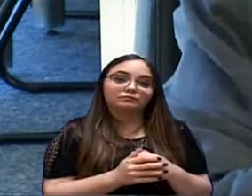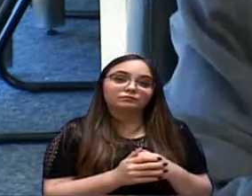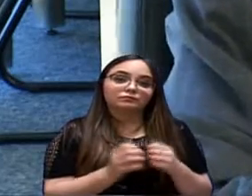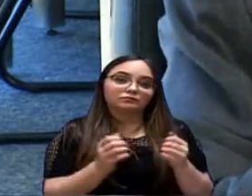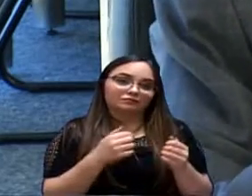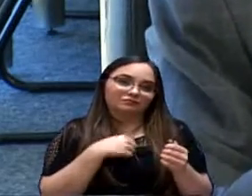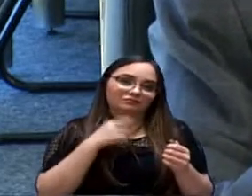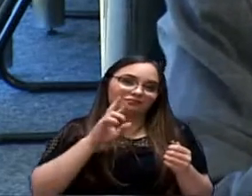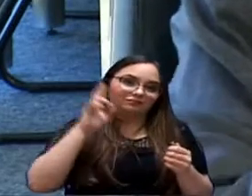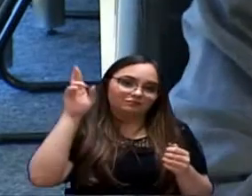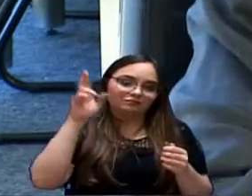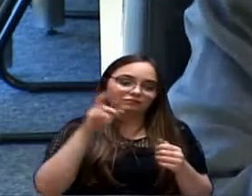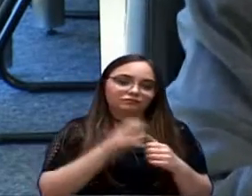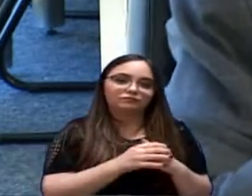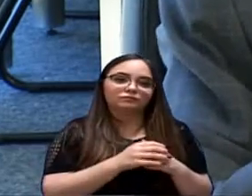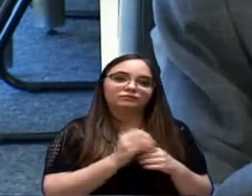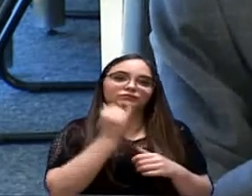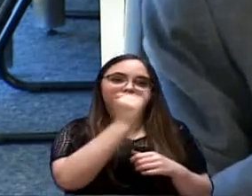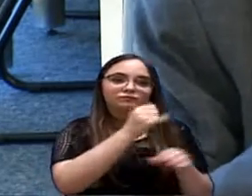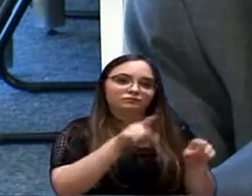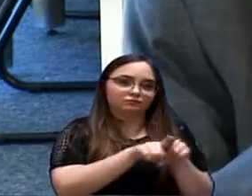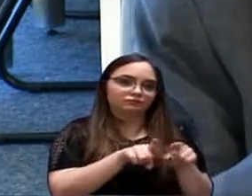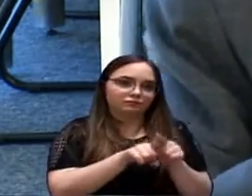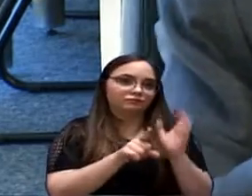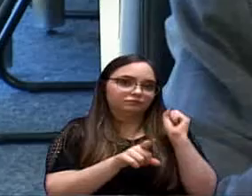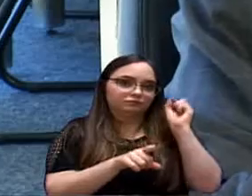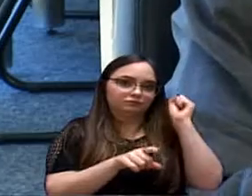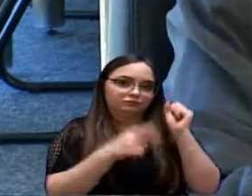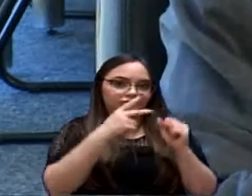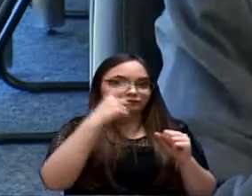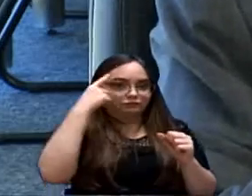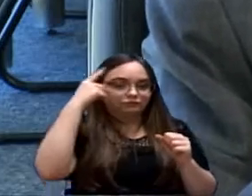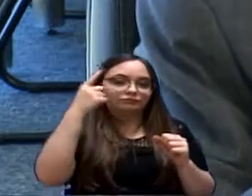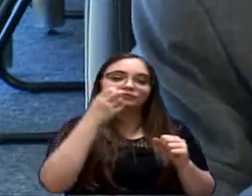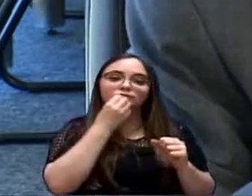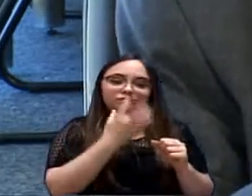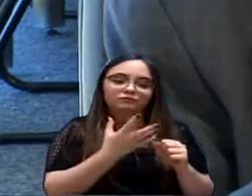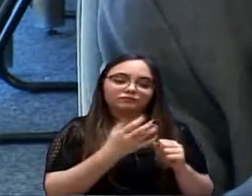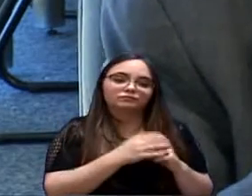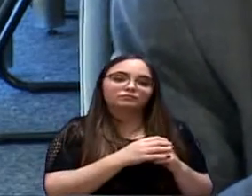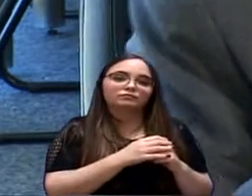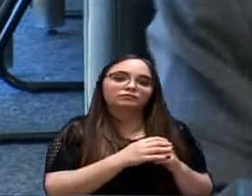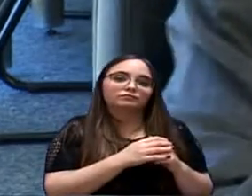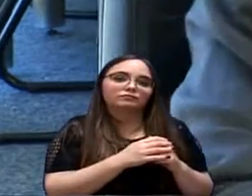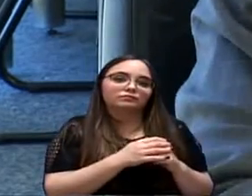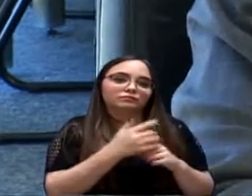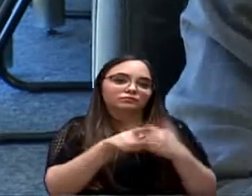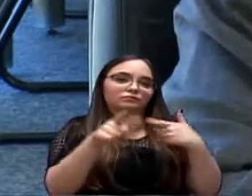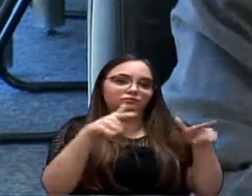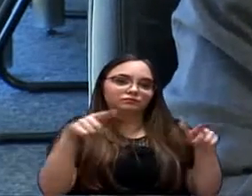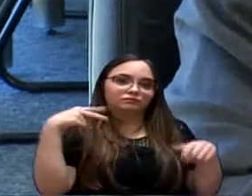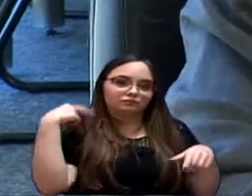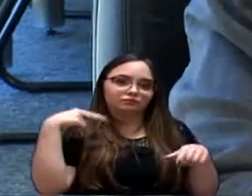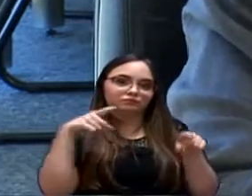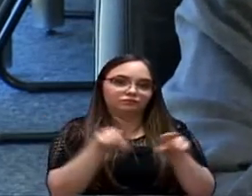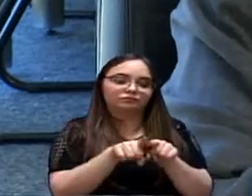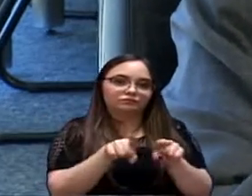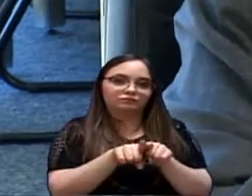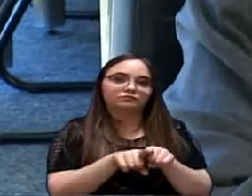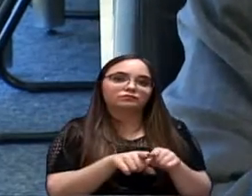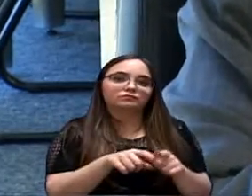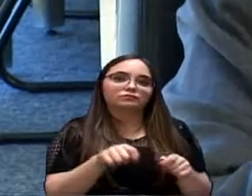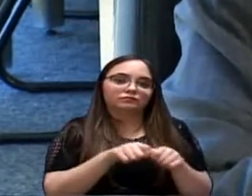líder, que já estou informando a autora e parabenizo ela pela iniciativa do projeto, como assim, tantos outros vereadores e outros municípios